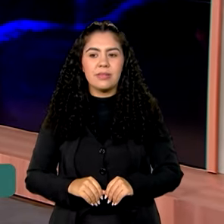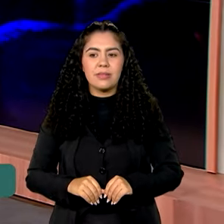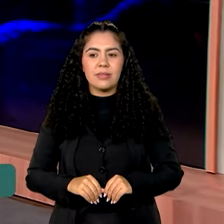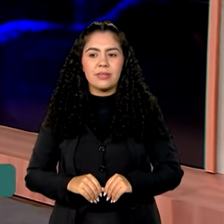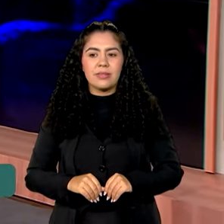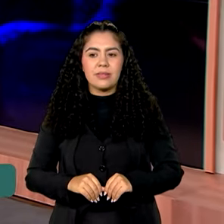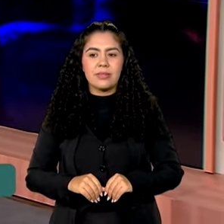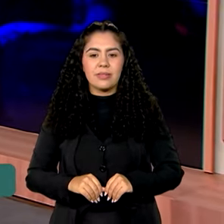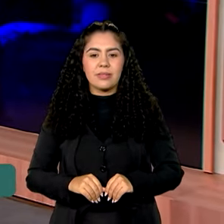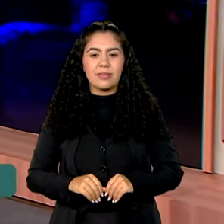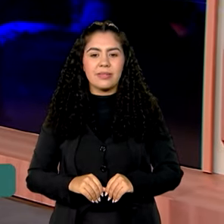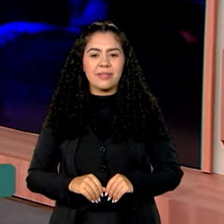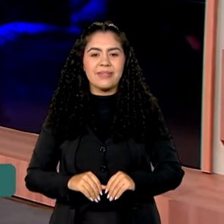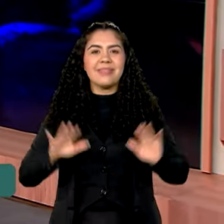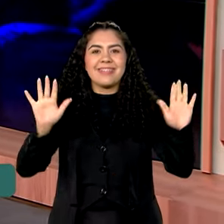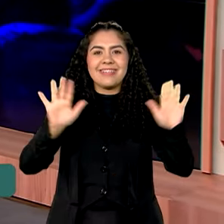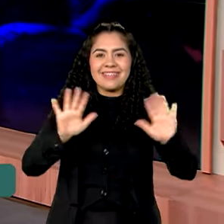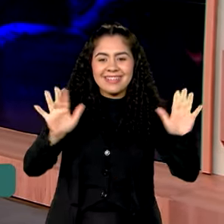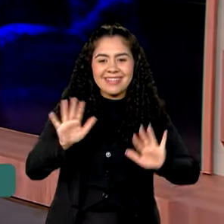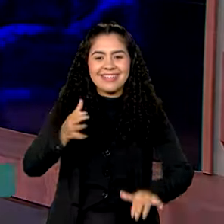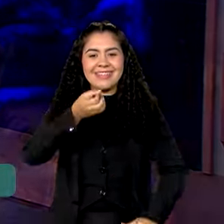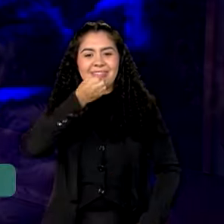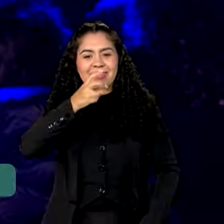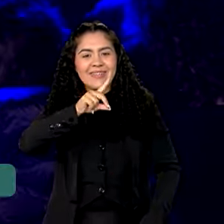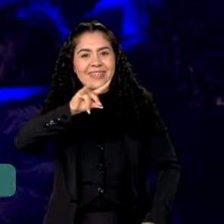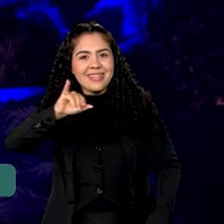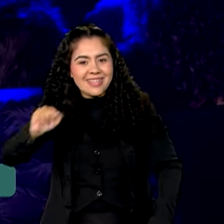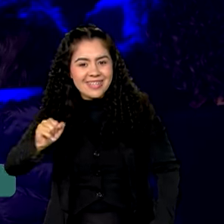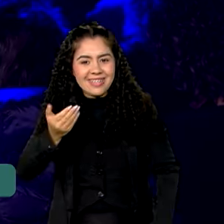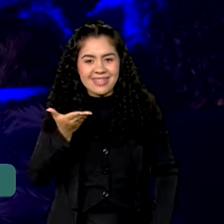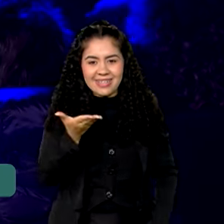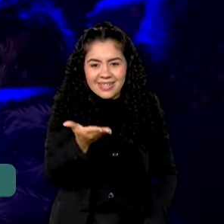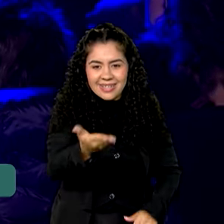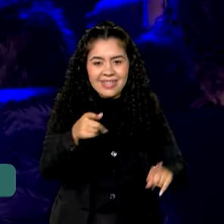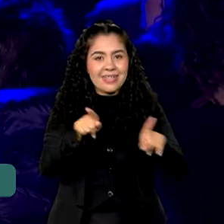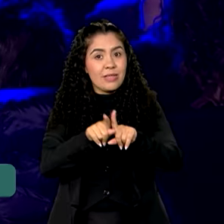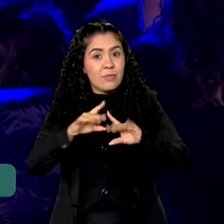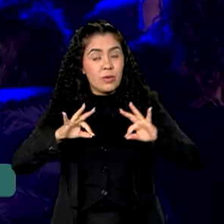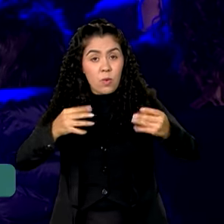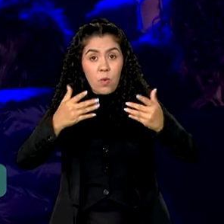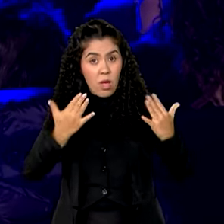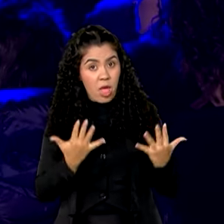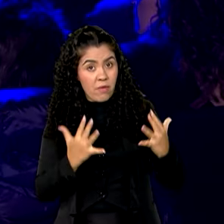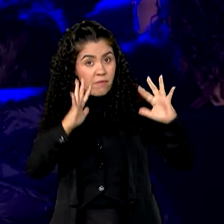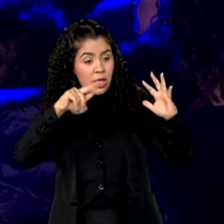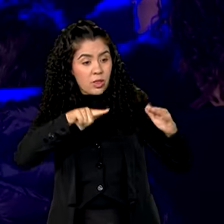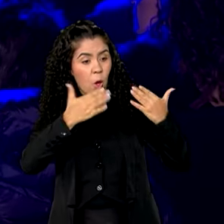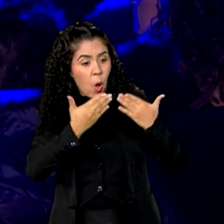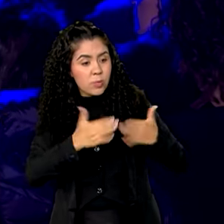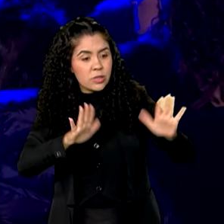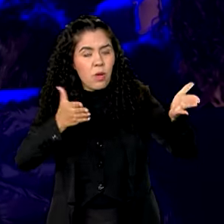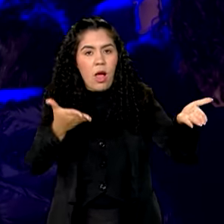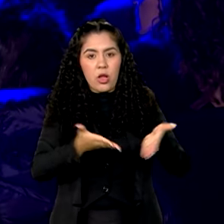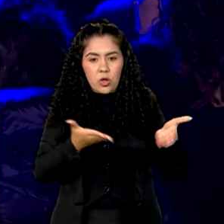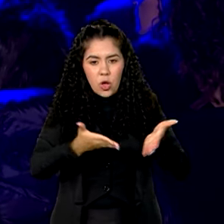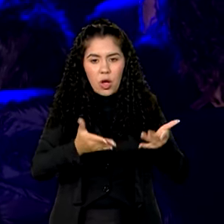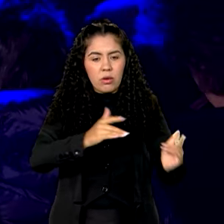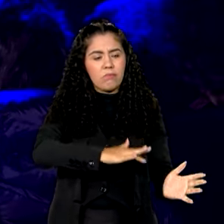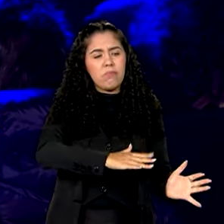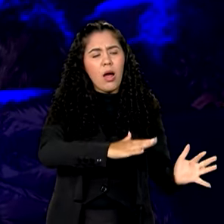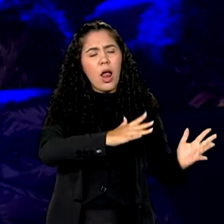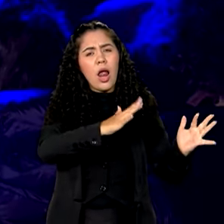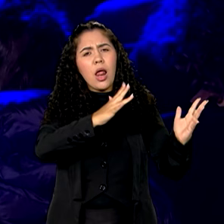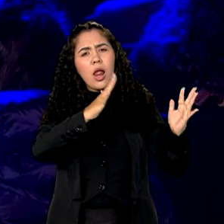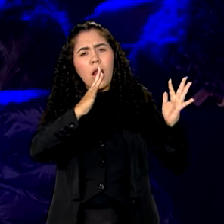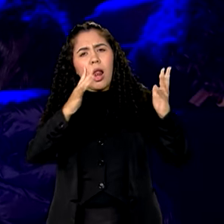Oi, Vanessa. Bom dia a você, bom dia a todos. O evento começou agora. Participam, ao longo do dia,